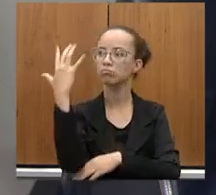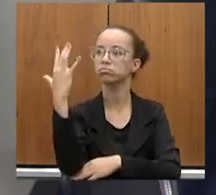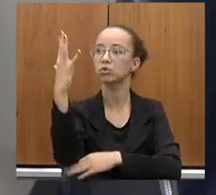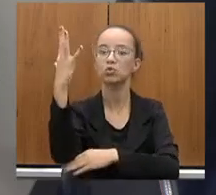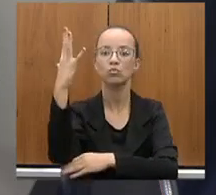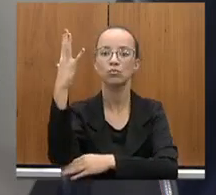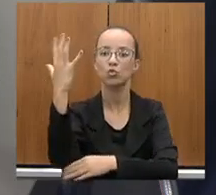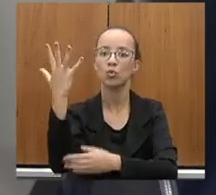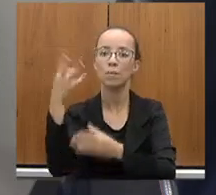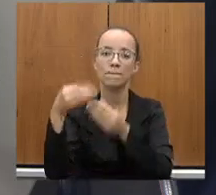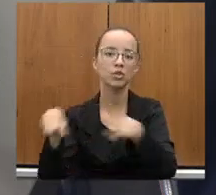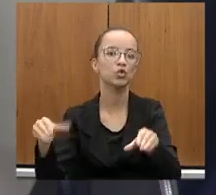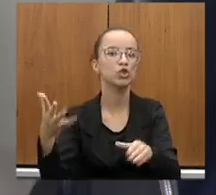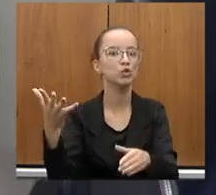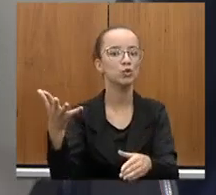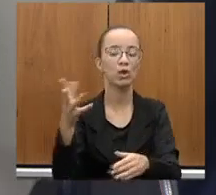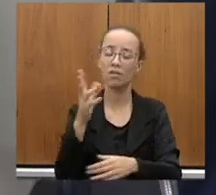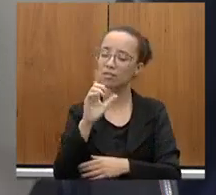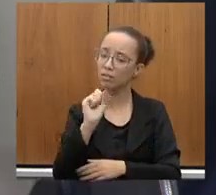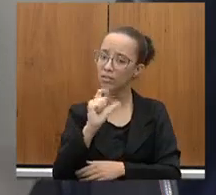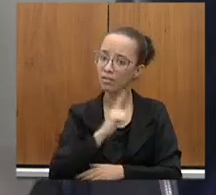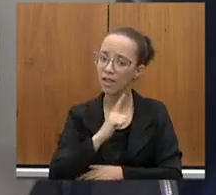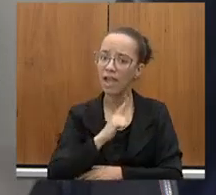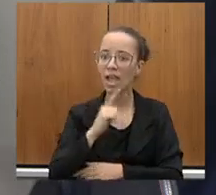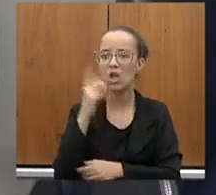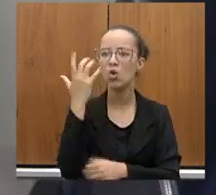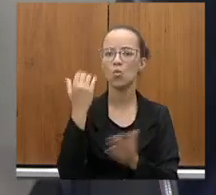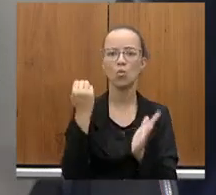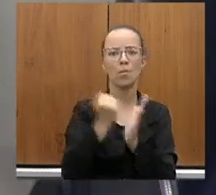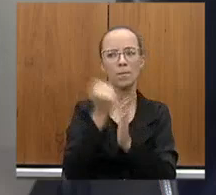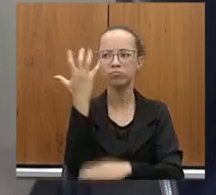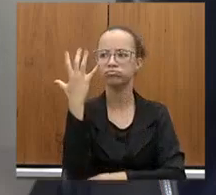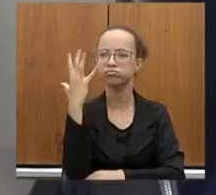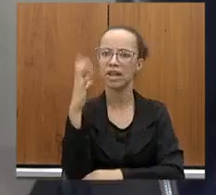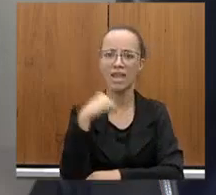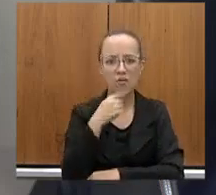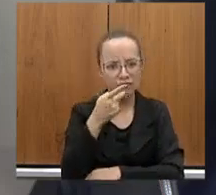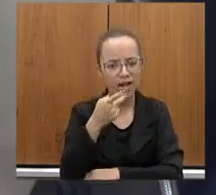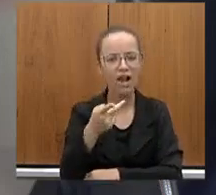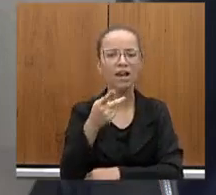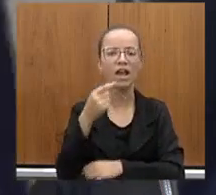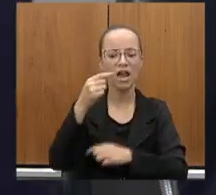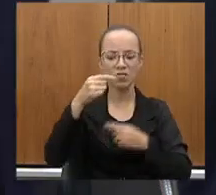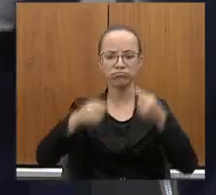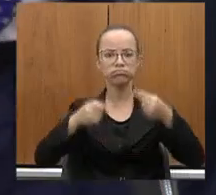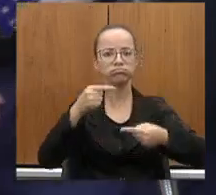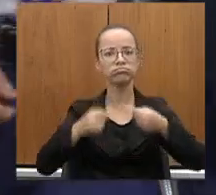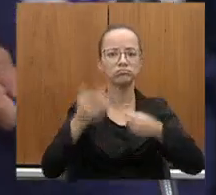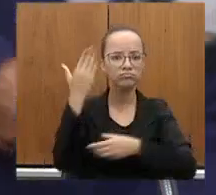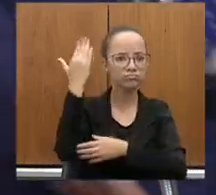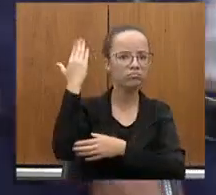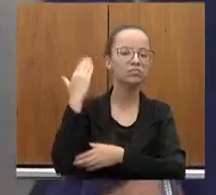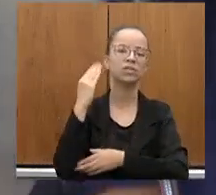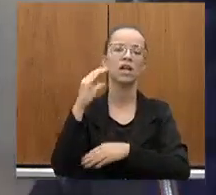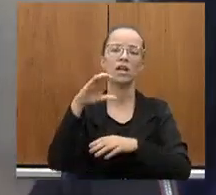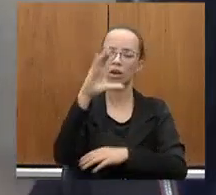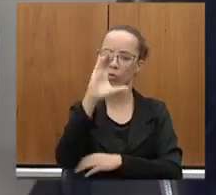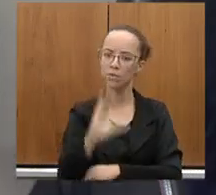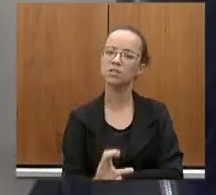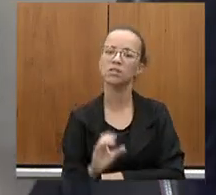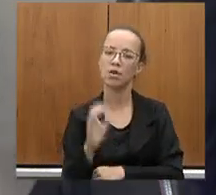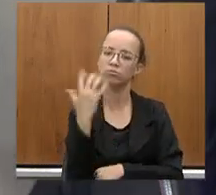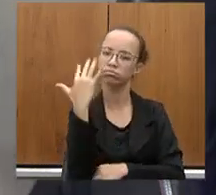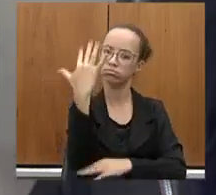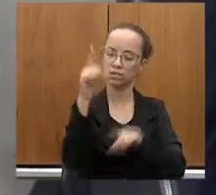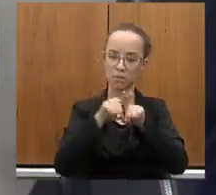dito que o impacto ambiental seria discutido depois. Eu tratei desse assunto também nas discussões na Comissão de Meio Ambiente aqui